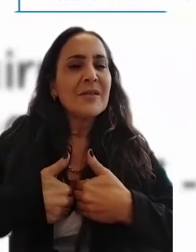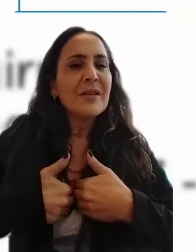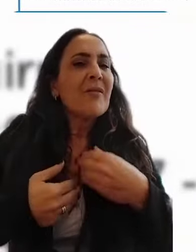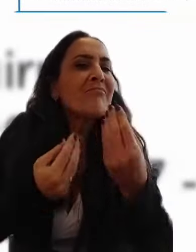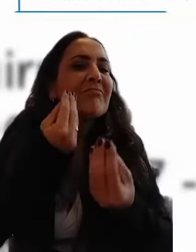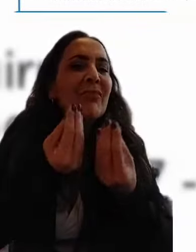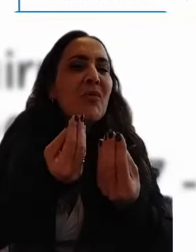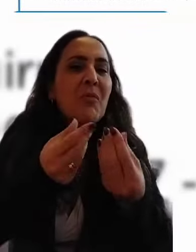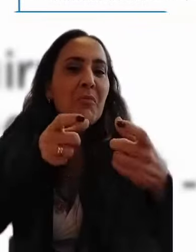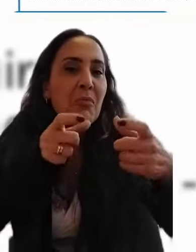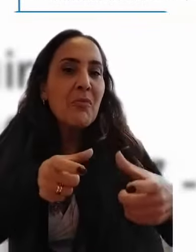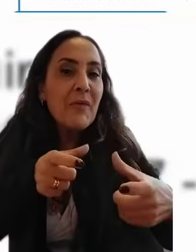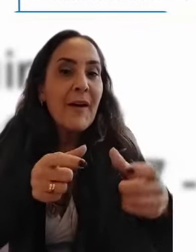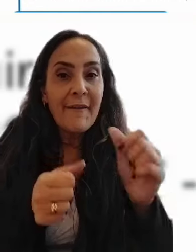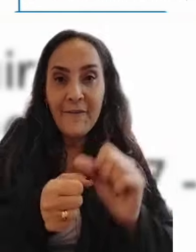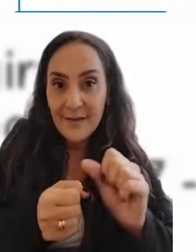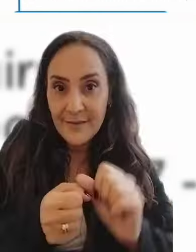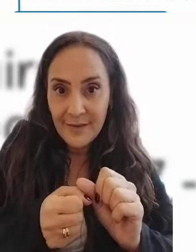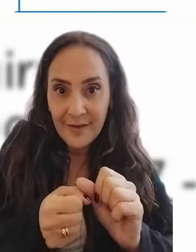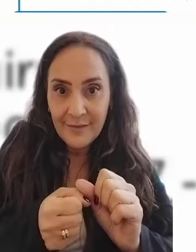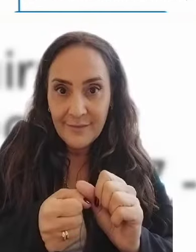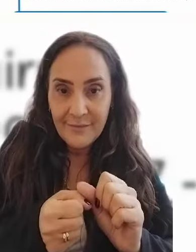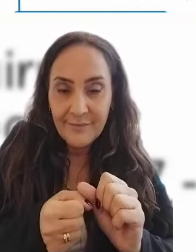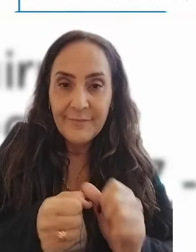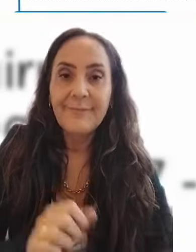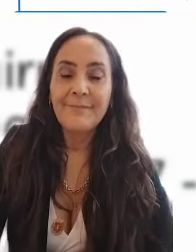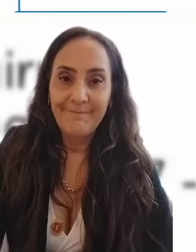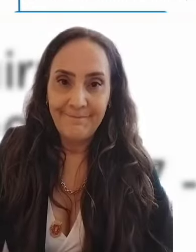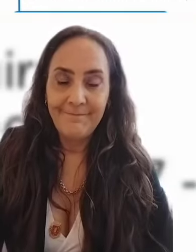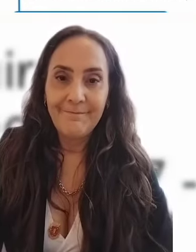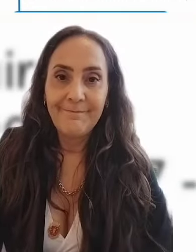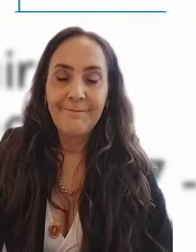Onde fazer a carteira do autista?